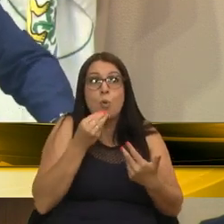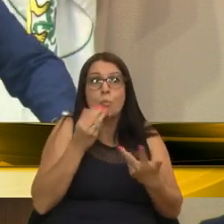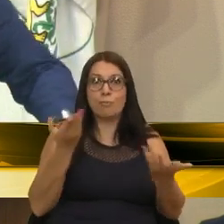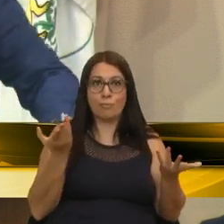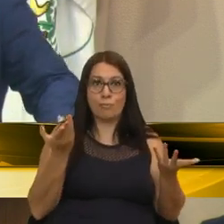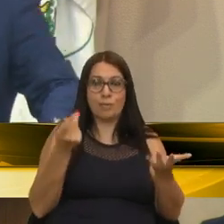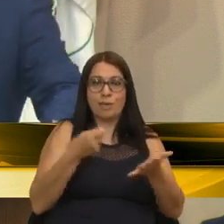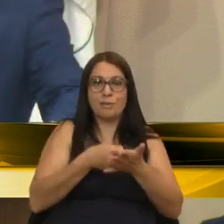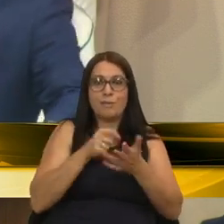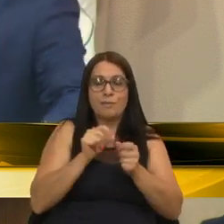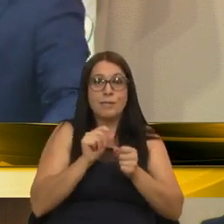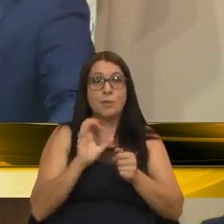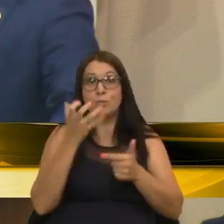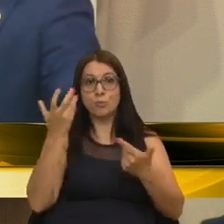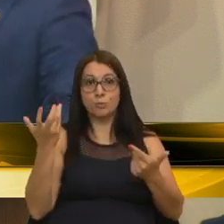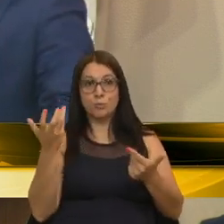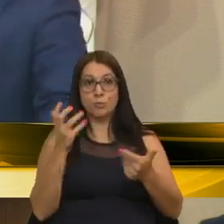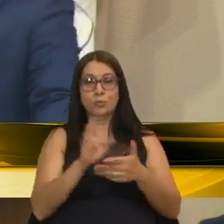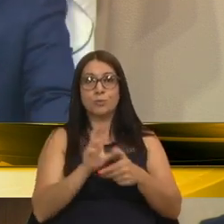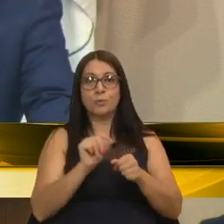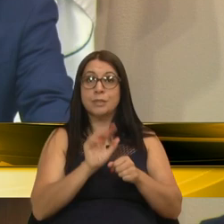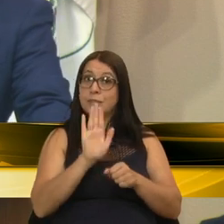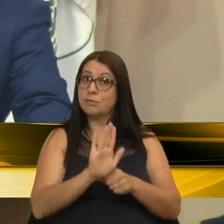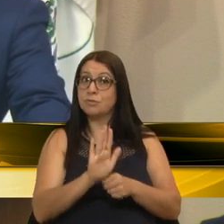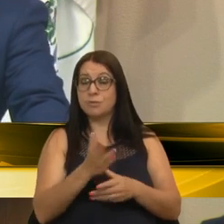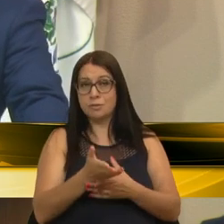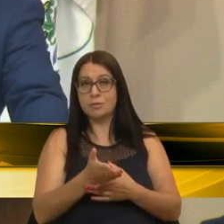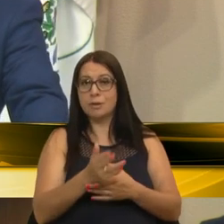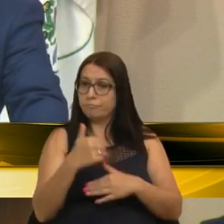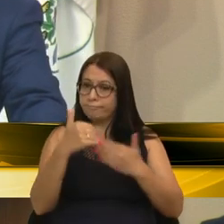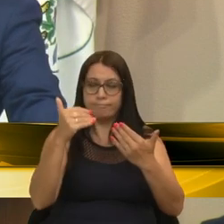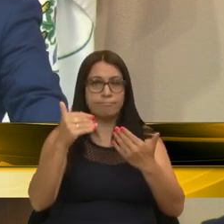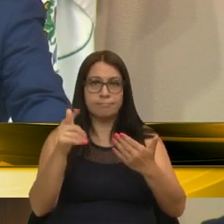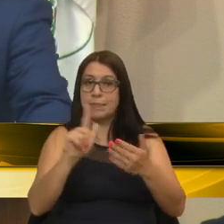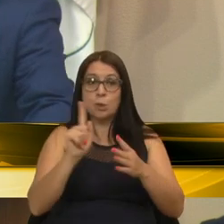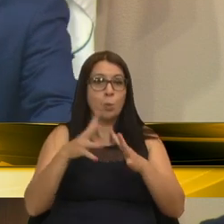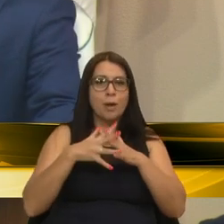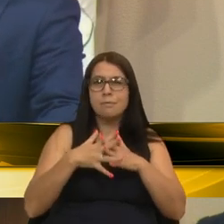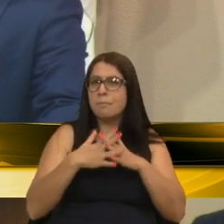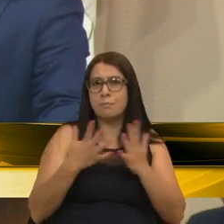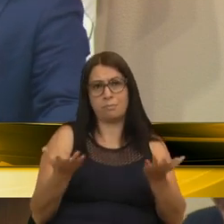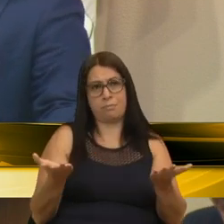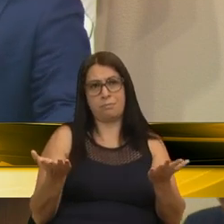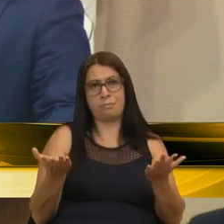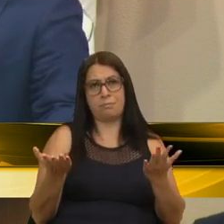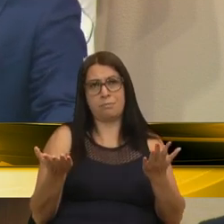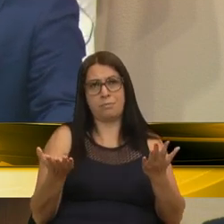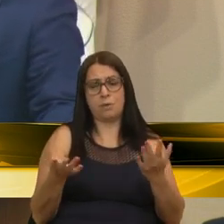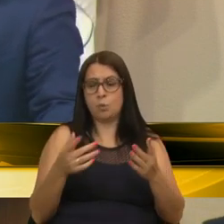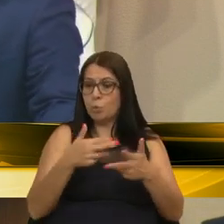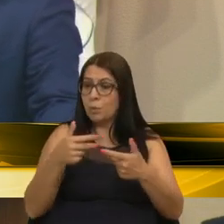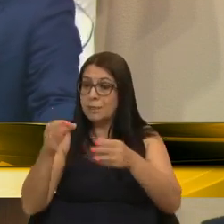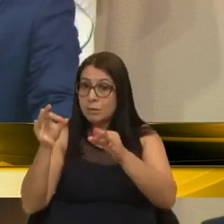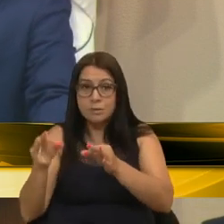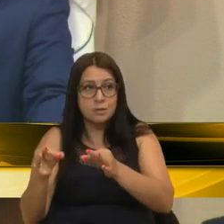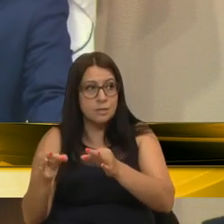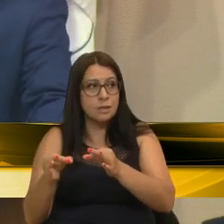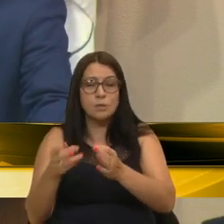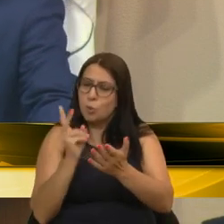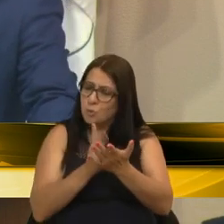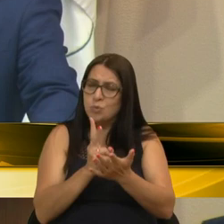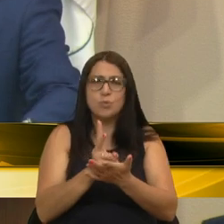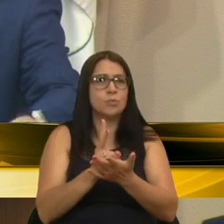tentar fazer uma solução e deixar andar, ao menos não atrapalhem. Aquilo que está dando certo, dá